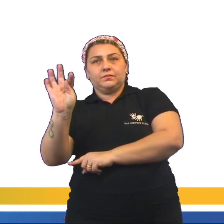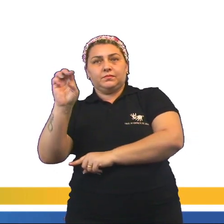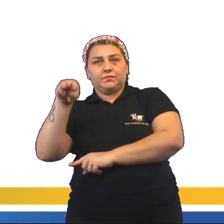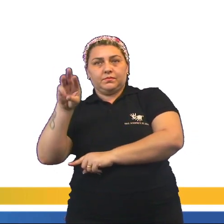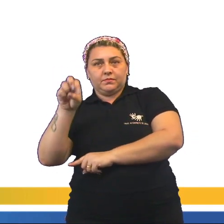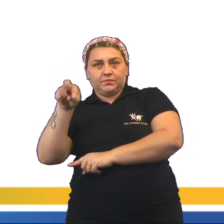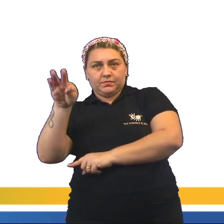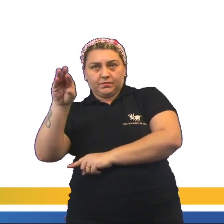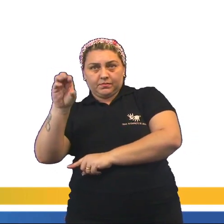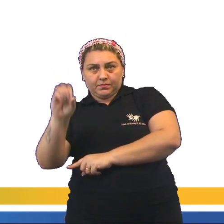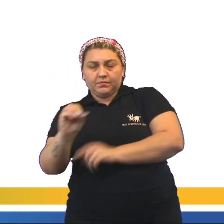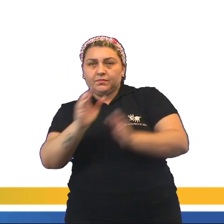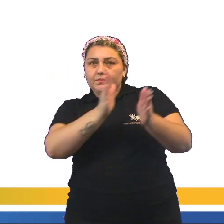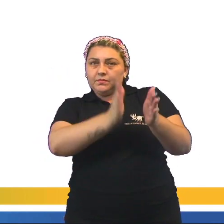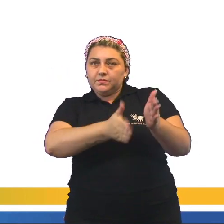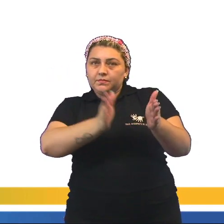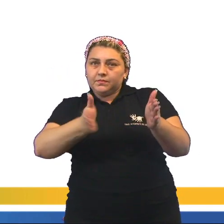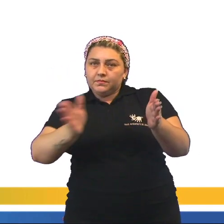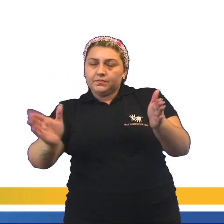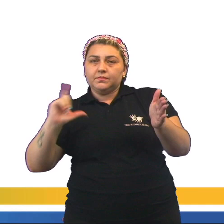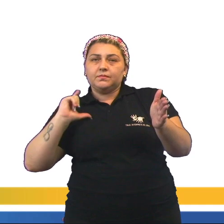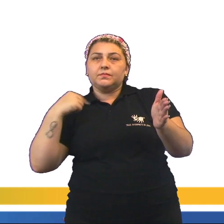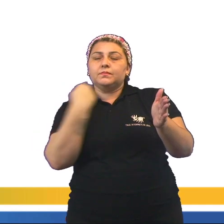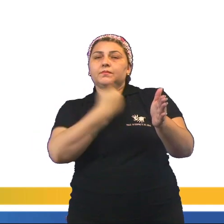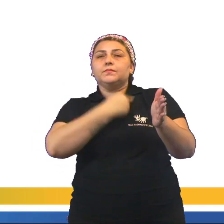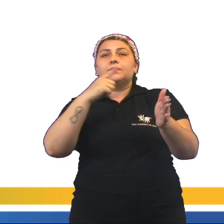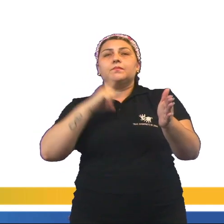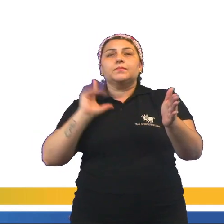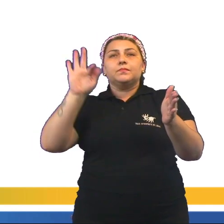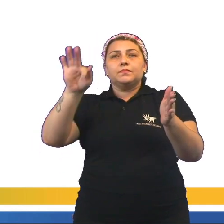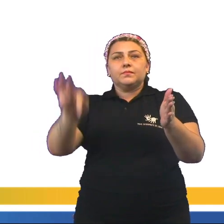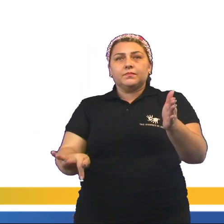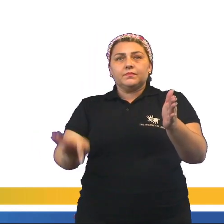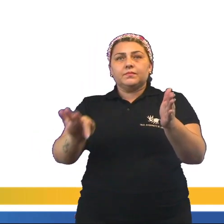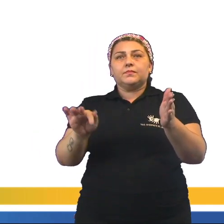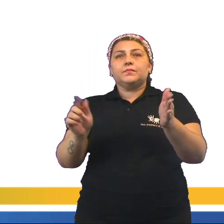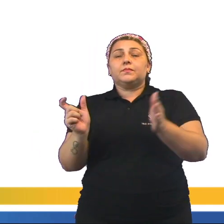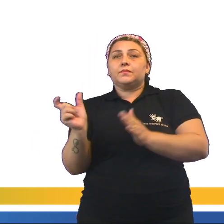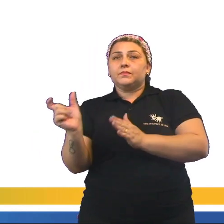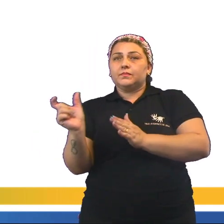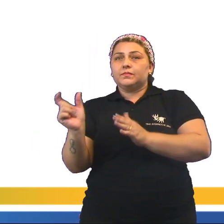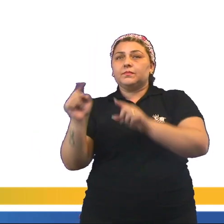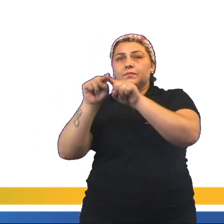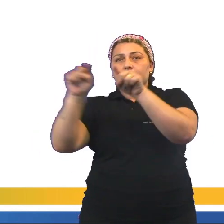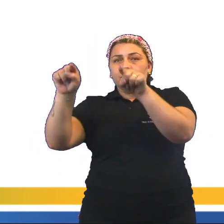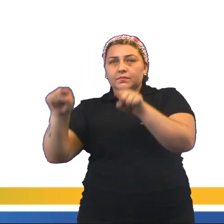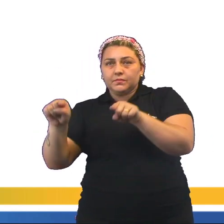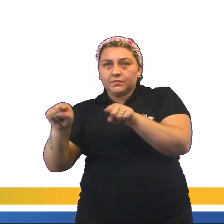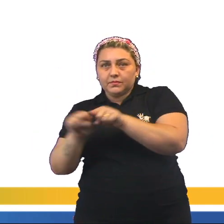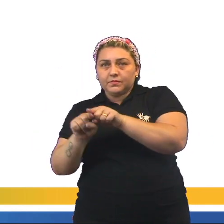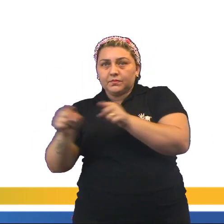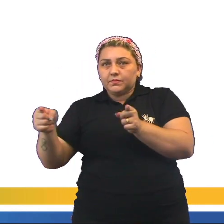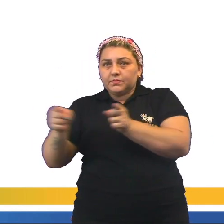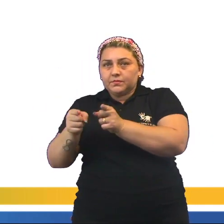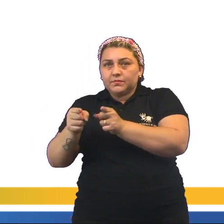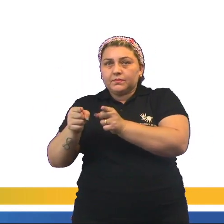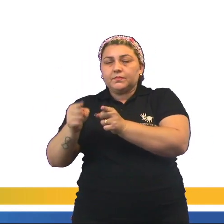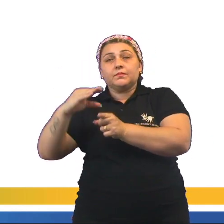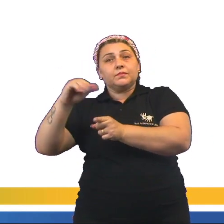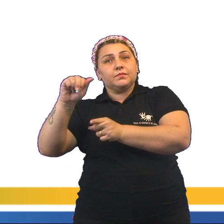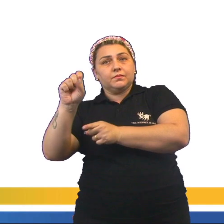seguindo cada um dos traços, nós temos lá no final, nos quadrados, nos retângulos, aliás, menores.